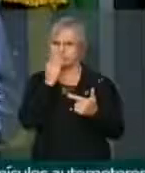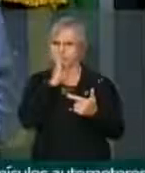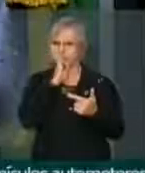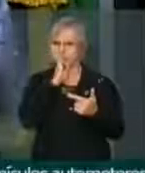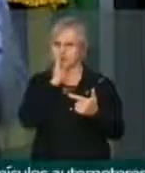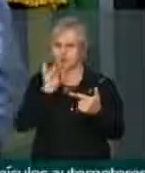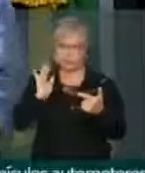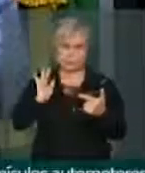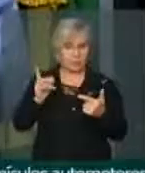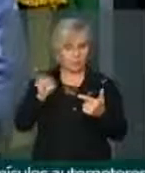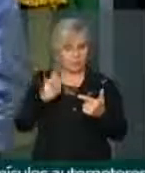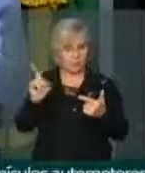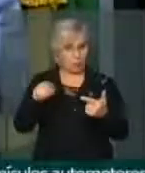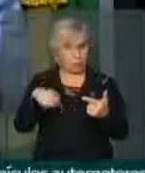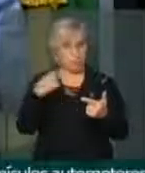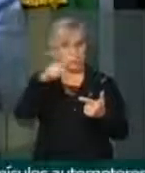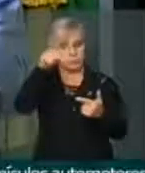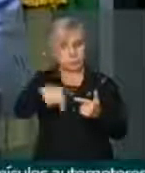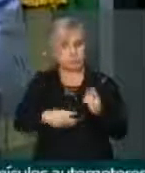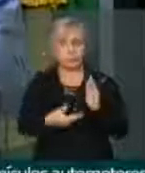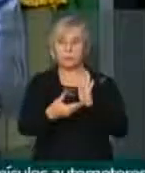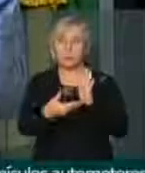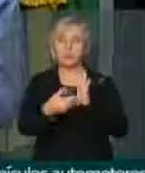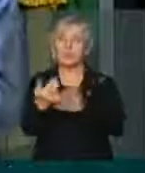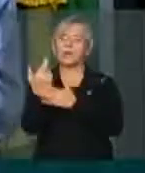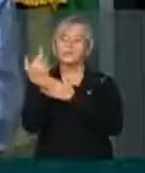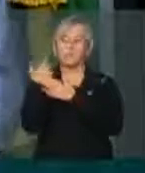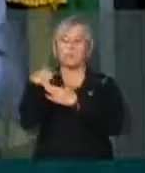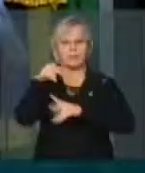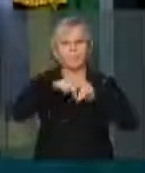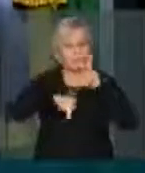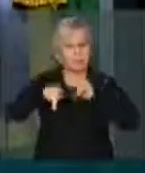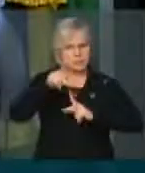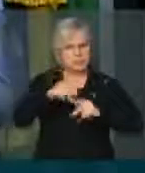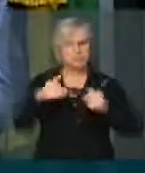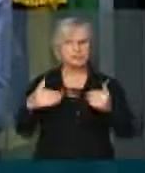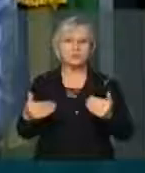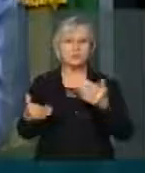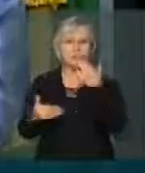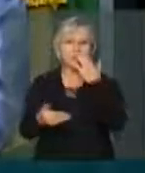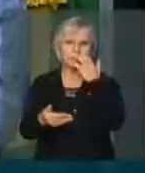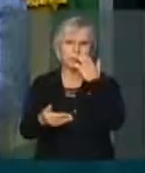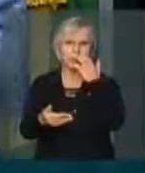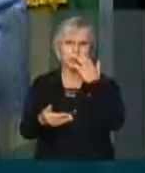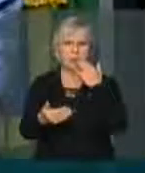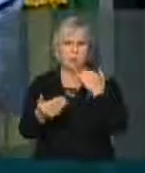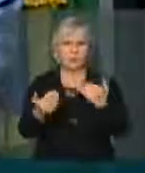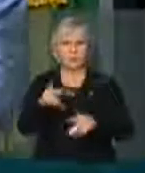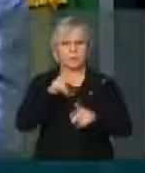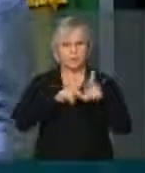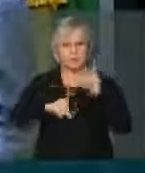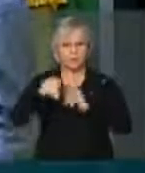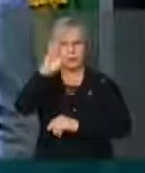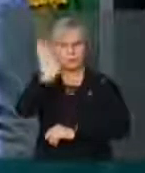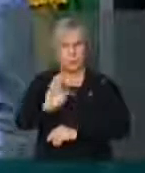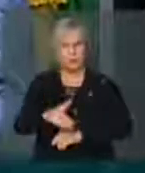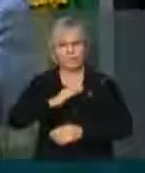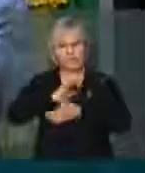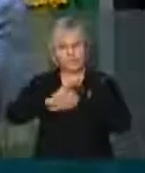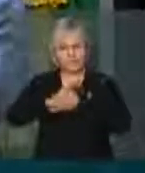contas, nós somos destacados representantes do povo, e foi o povo brasileiro que foi lesado.